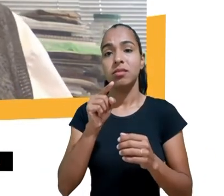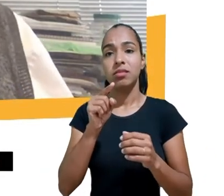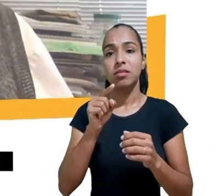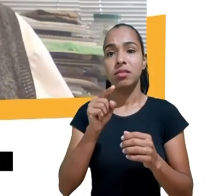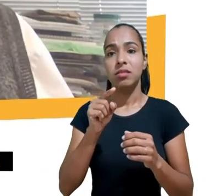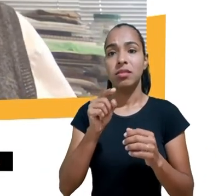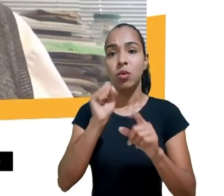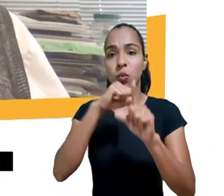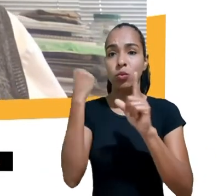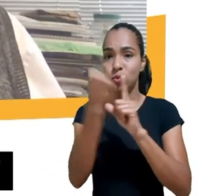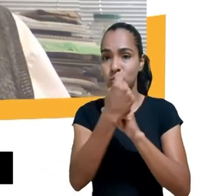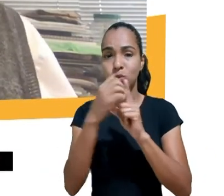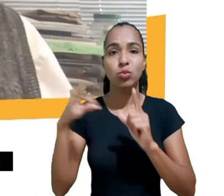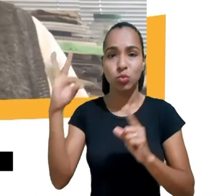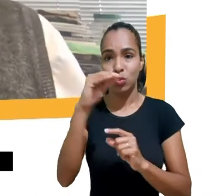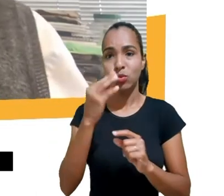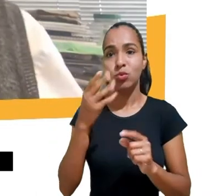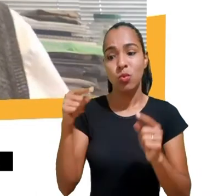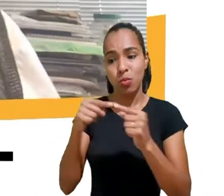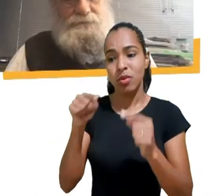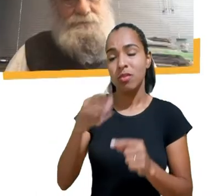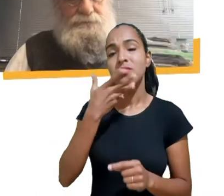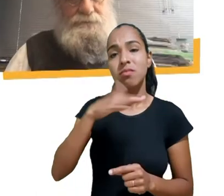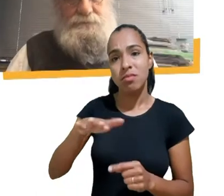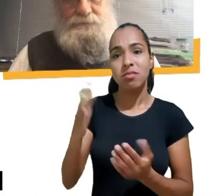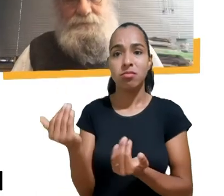crianças e adolescentes o mais saudável possível obrigado